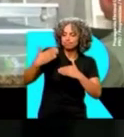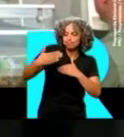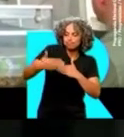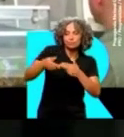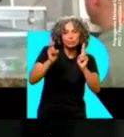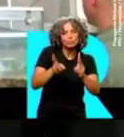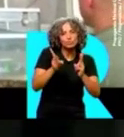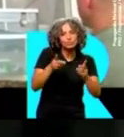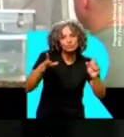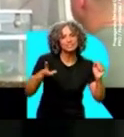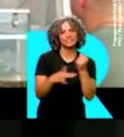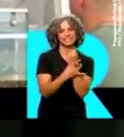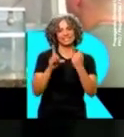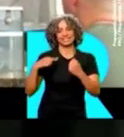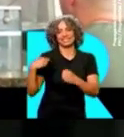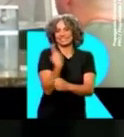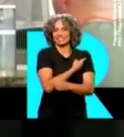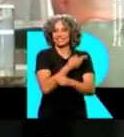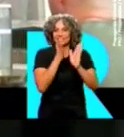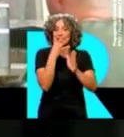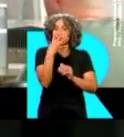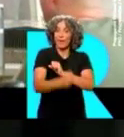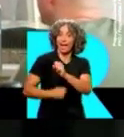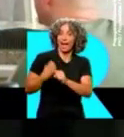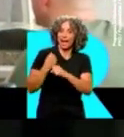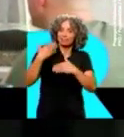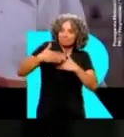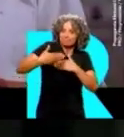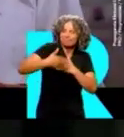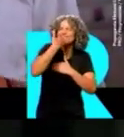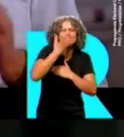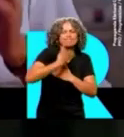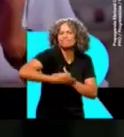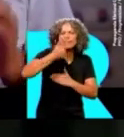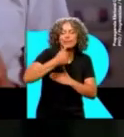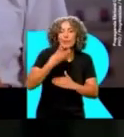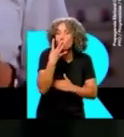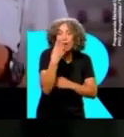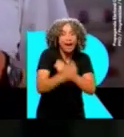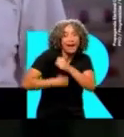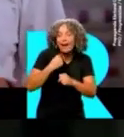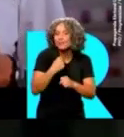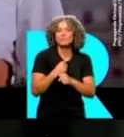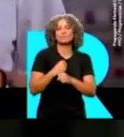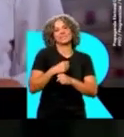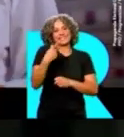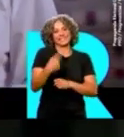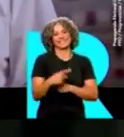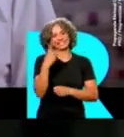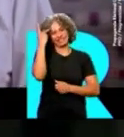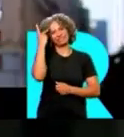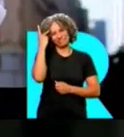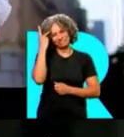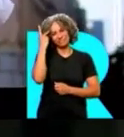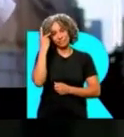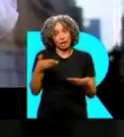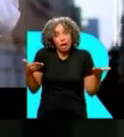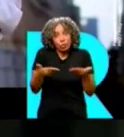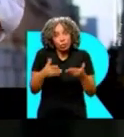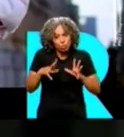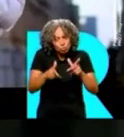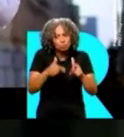É pra frente, com segurança. Nós seremos, nos próximos quatro anos, os melhores quatro anos da história da cidade.